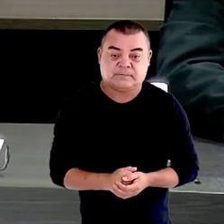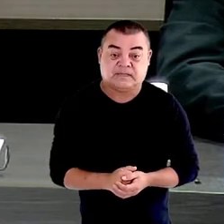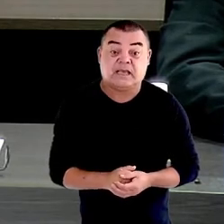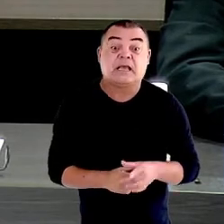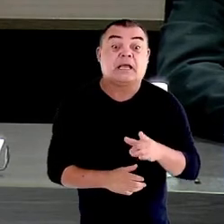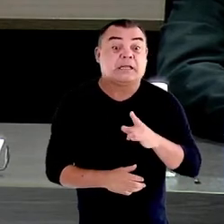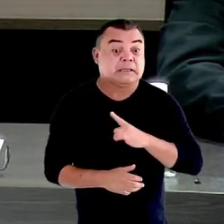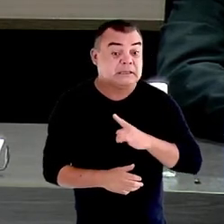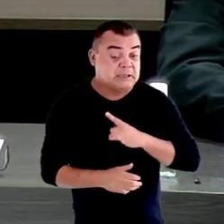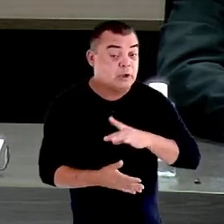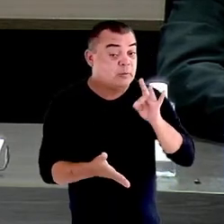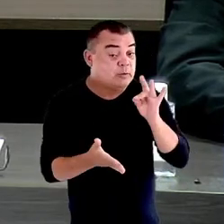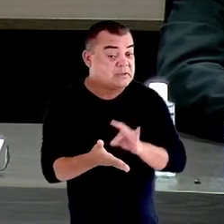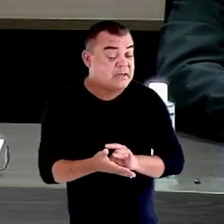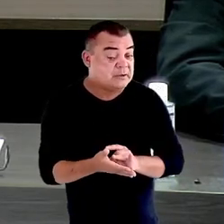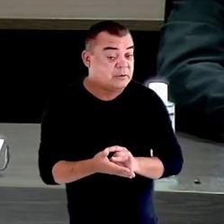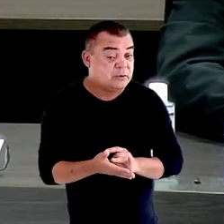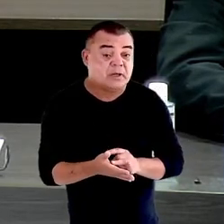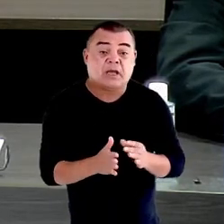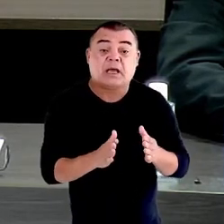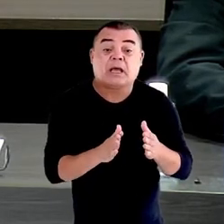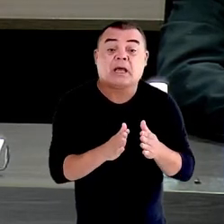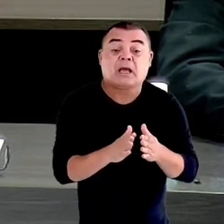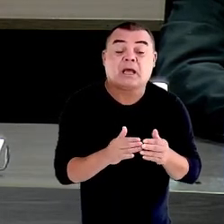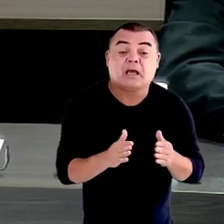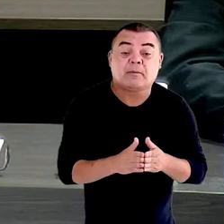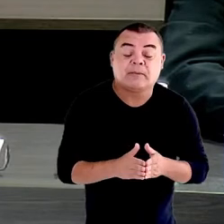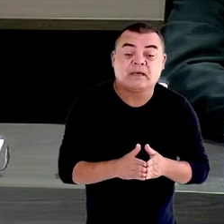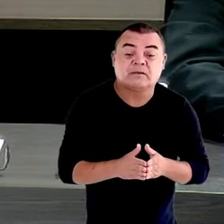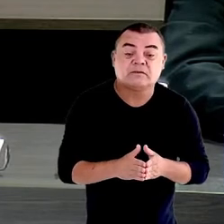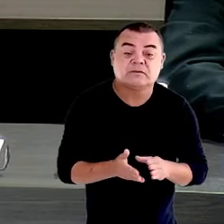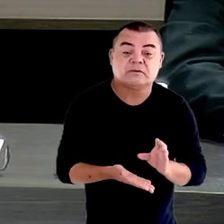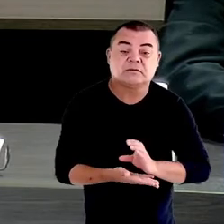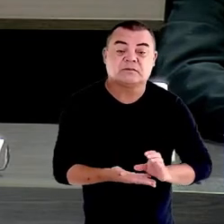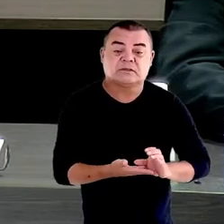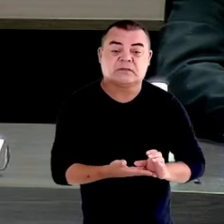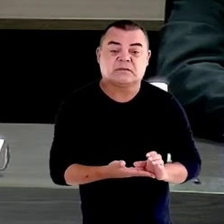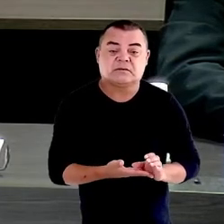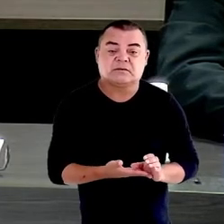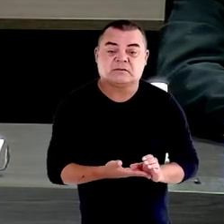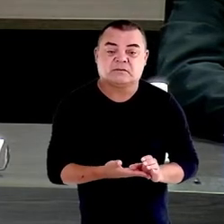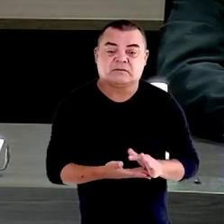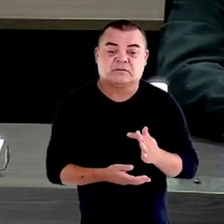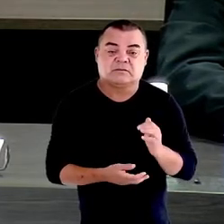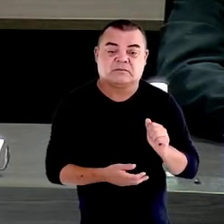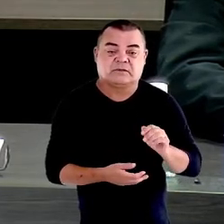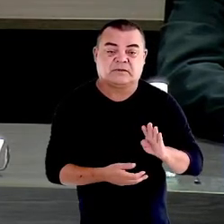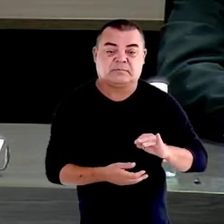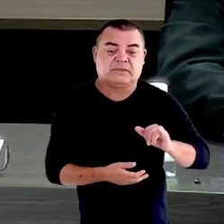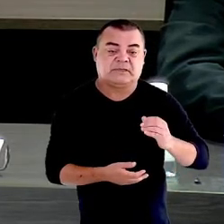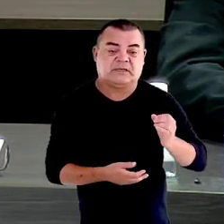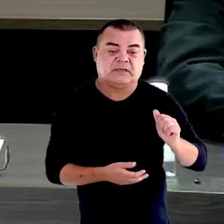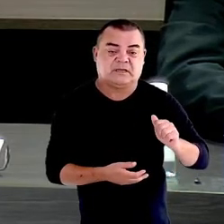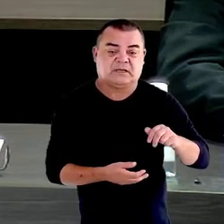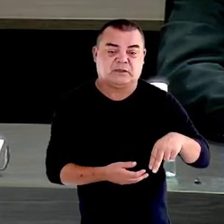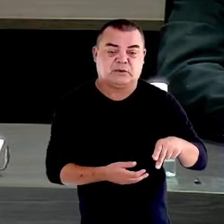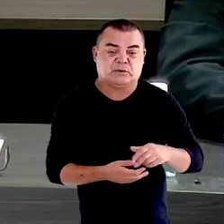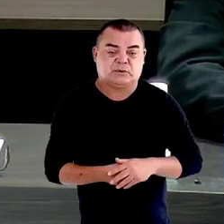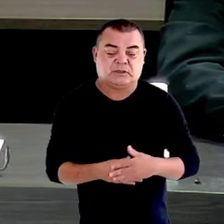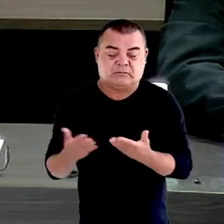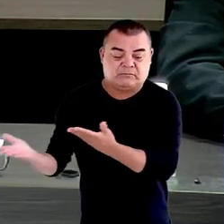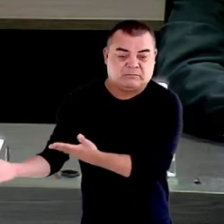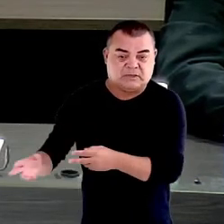certo, peço ao Conselheiro Ângelo Fabiano que, por favor, tome assento aqui a este